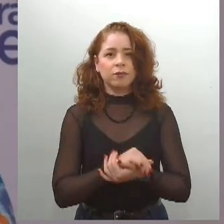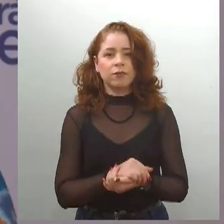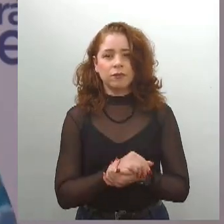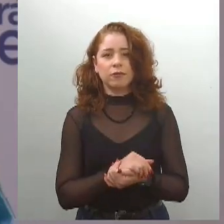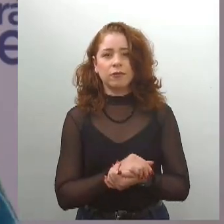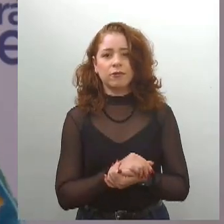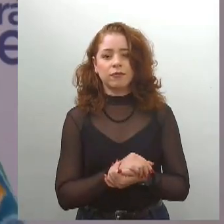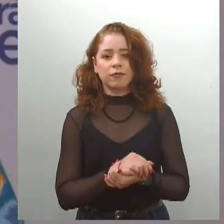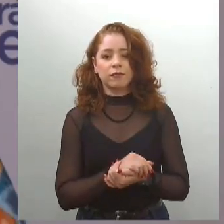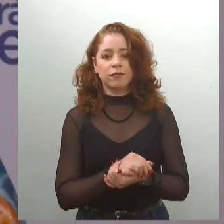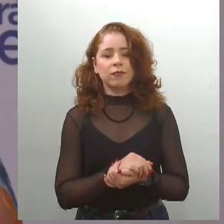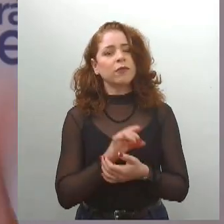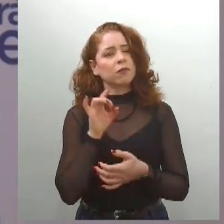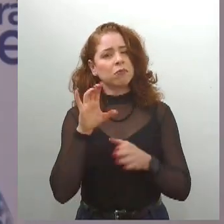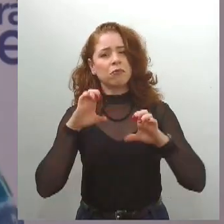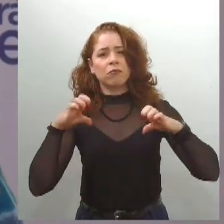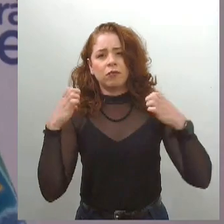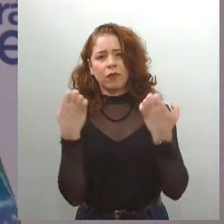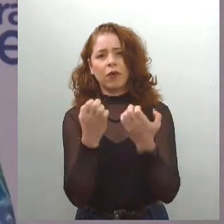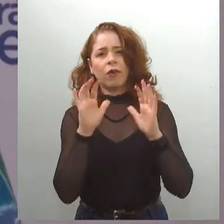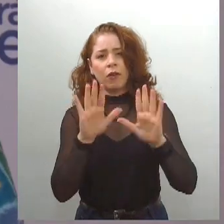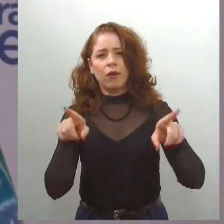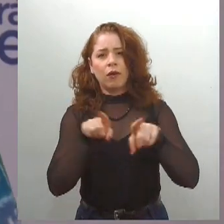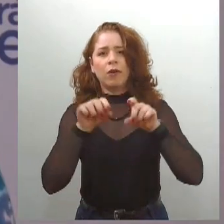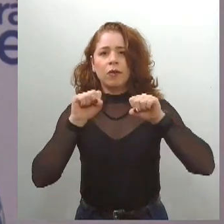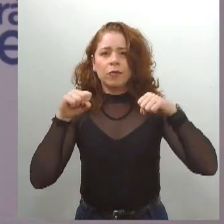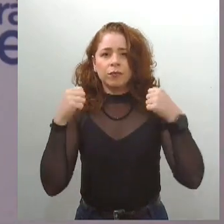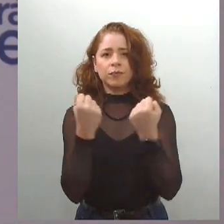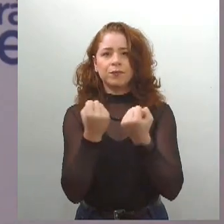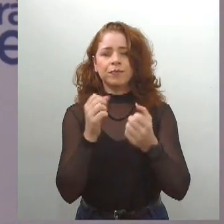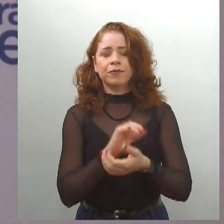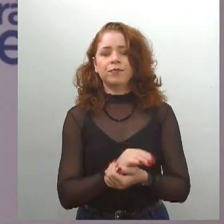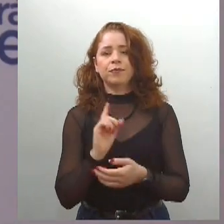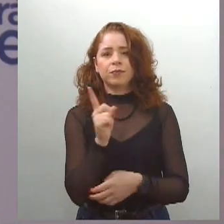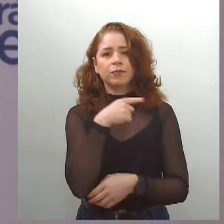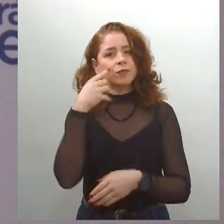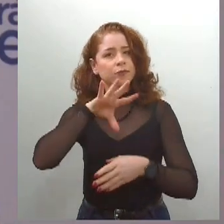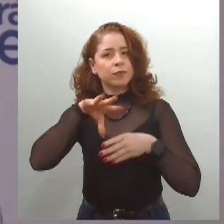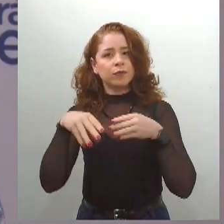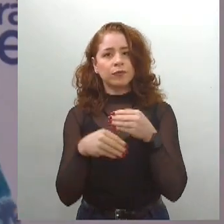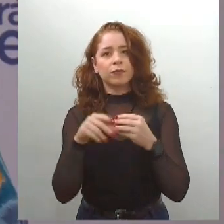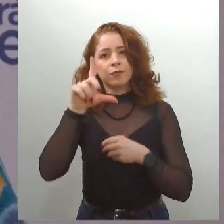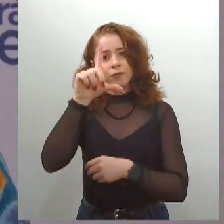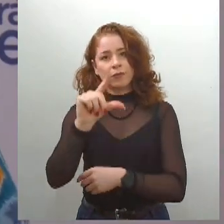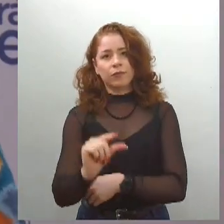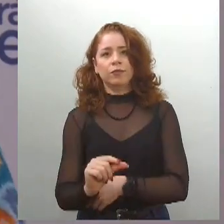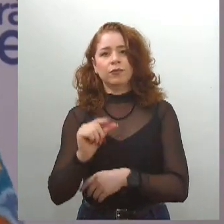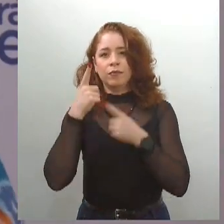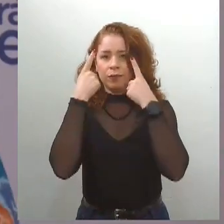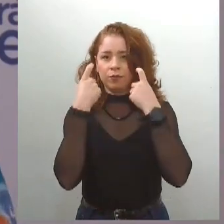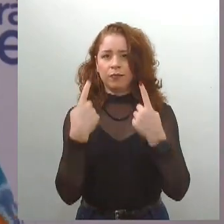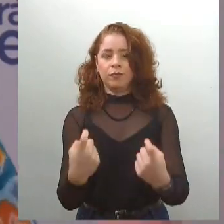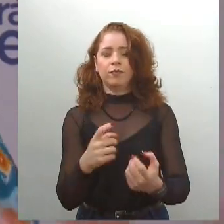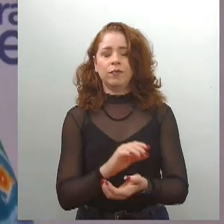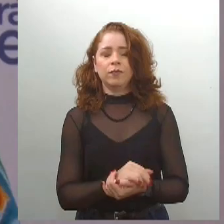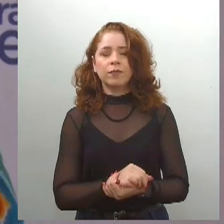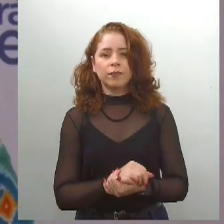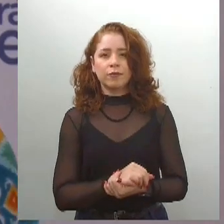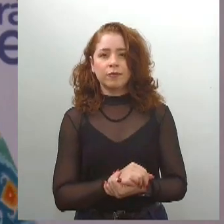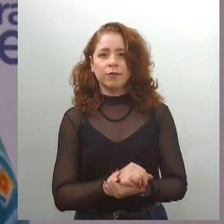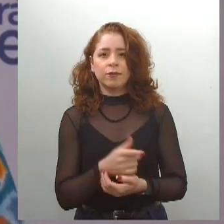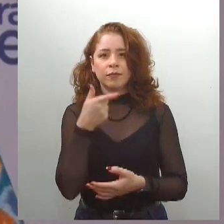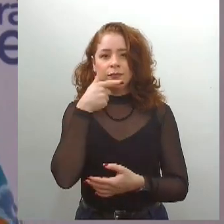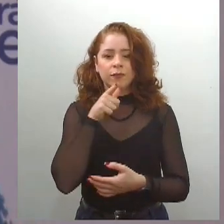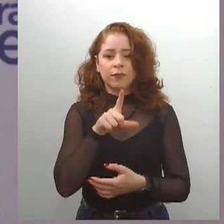só de eventos, mas de seminários, a gente está contribuindo para diminuir a violência e assim poder ser também